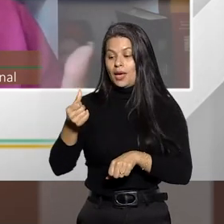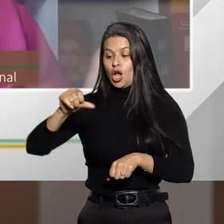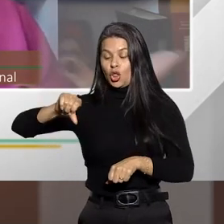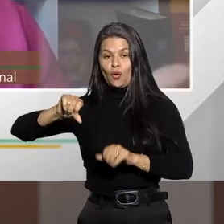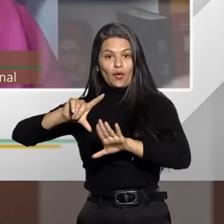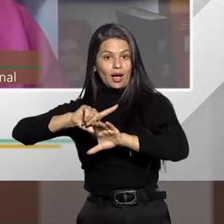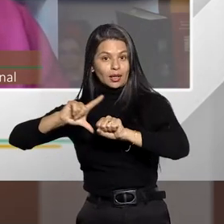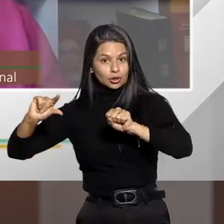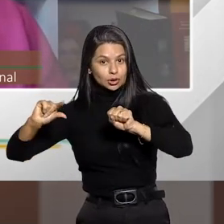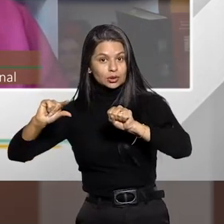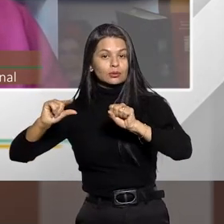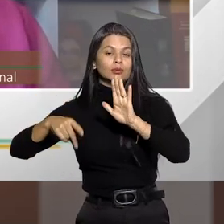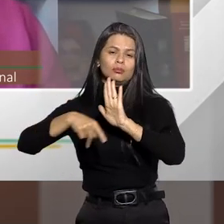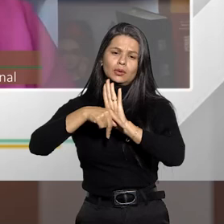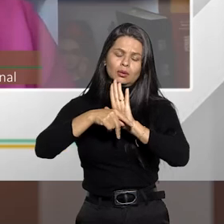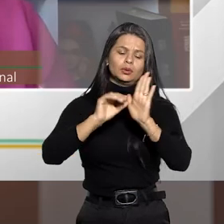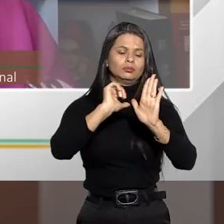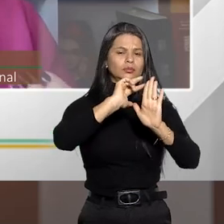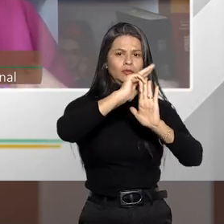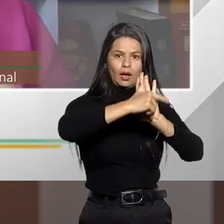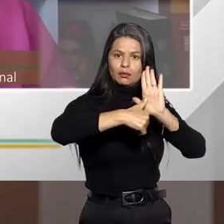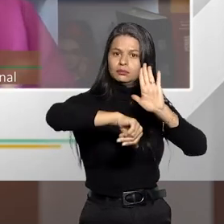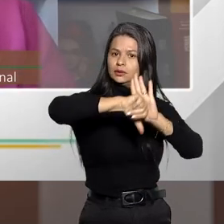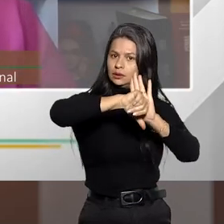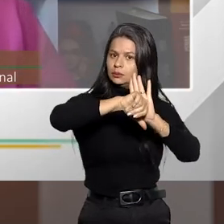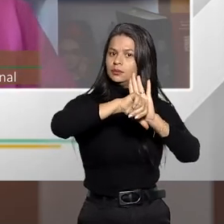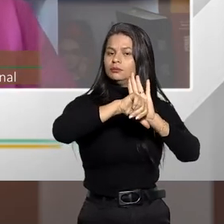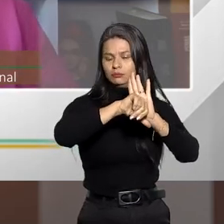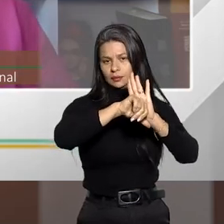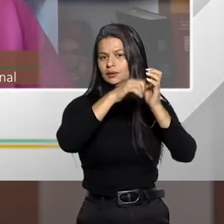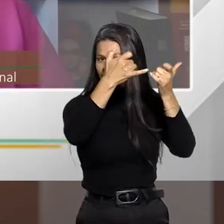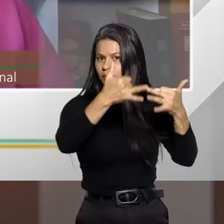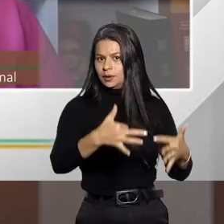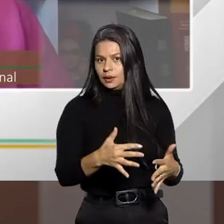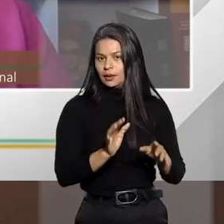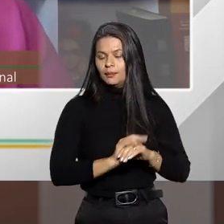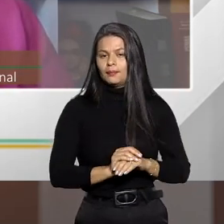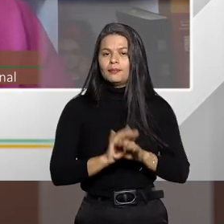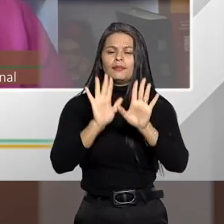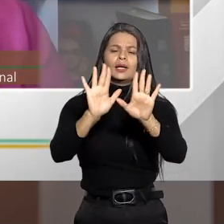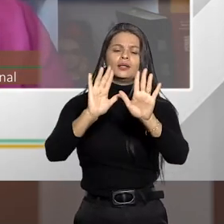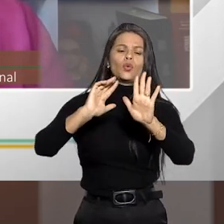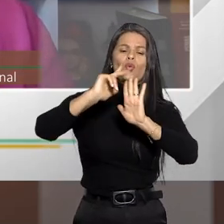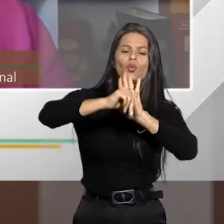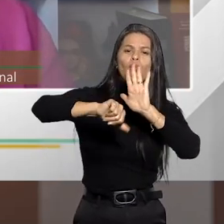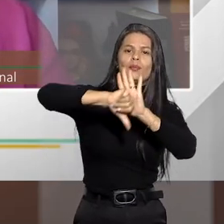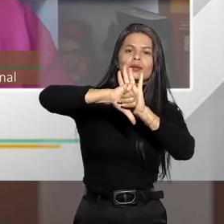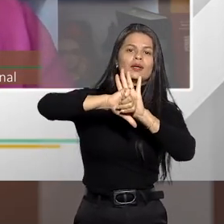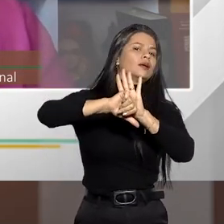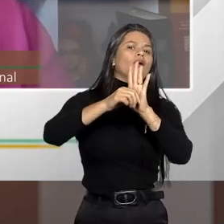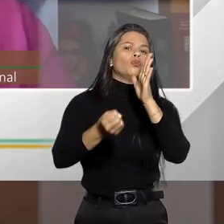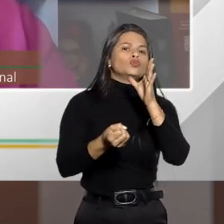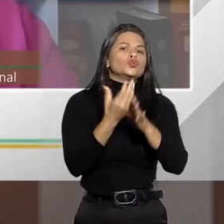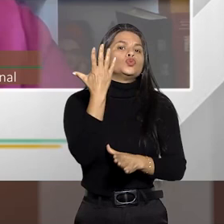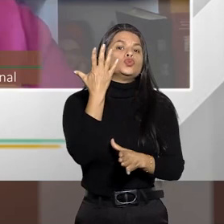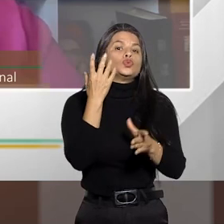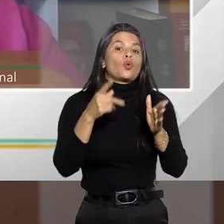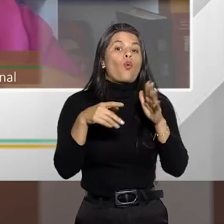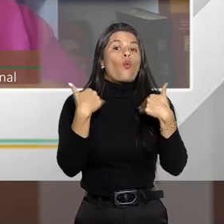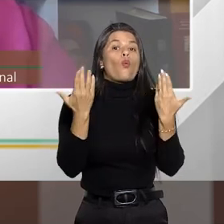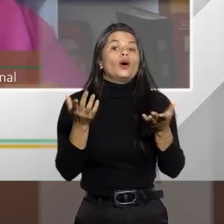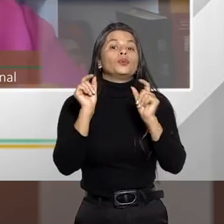seria concurso material de crimes. E o concurso material surge quando o indivíduo, mediante uma